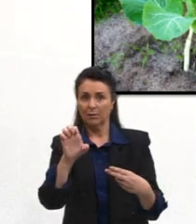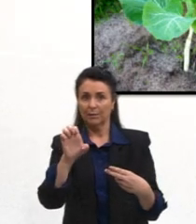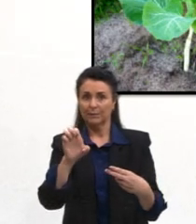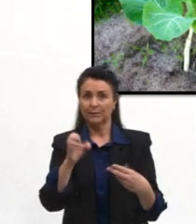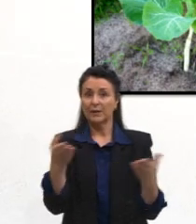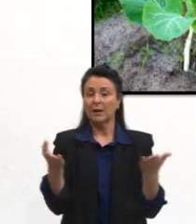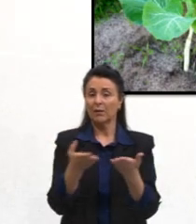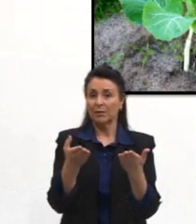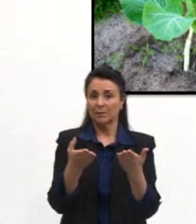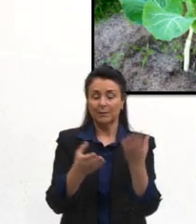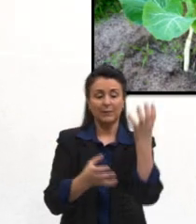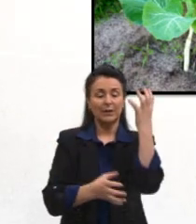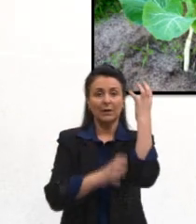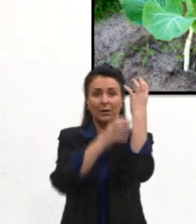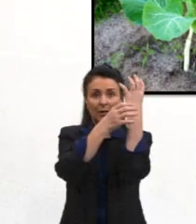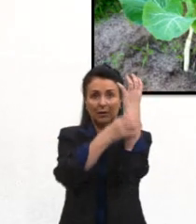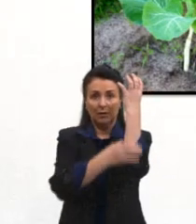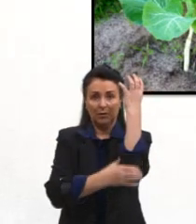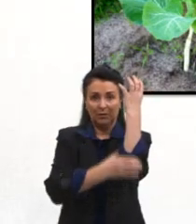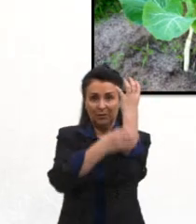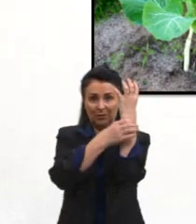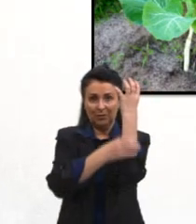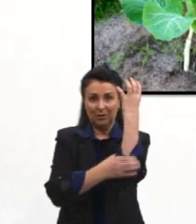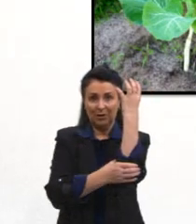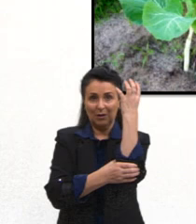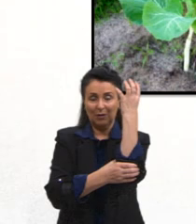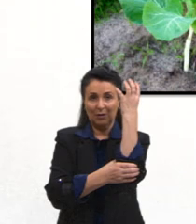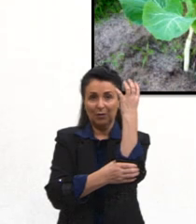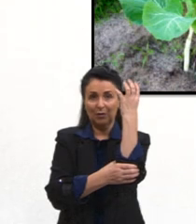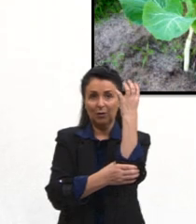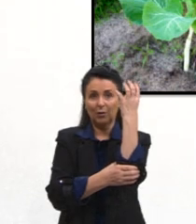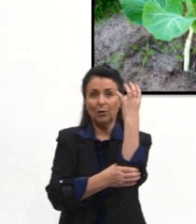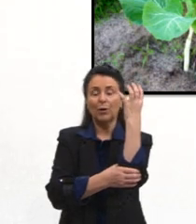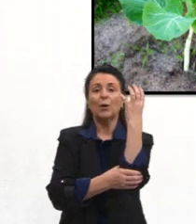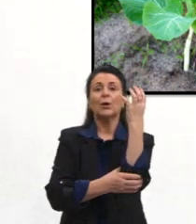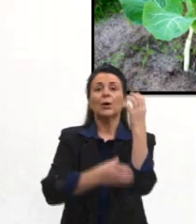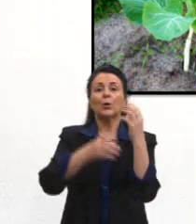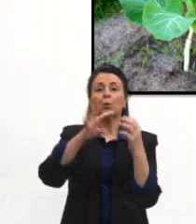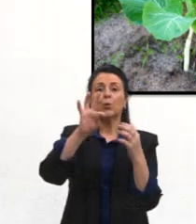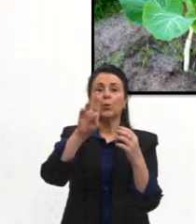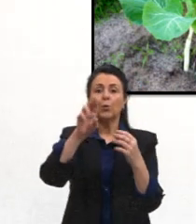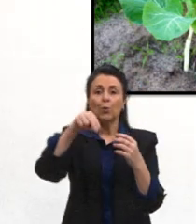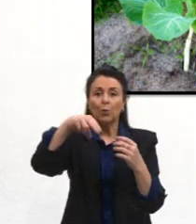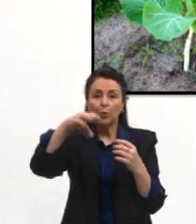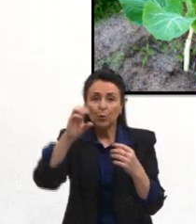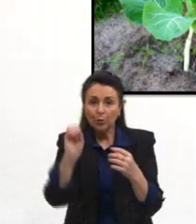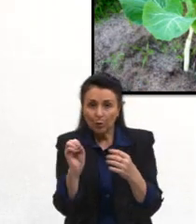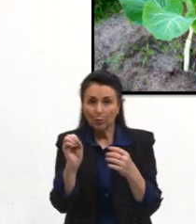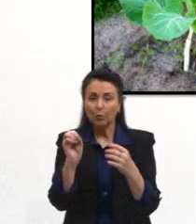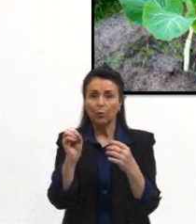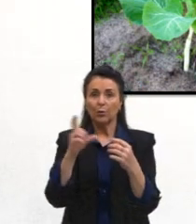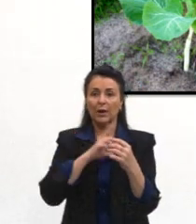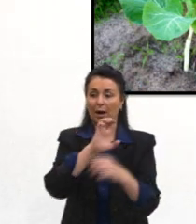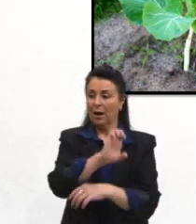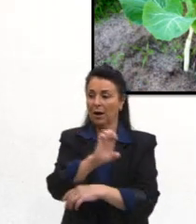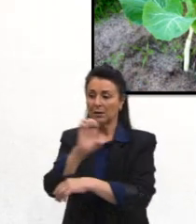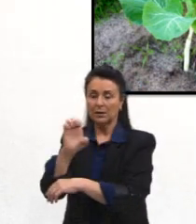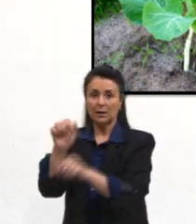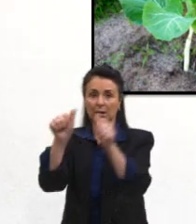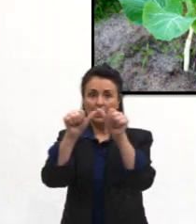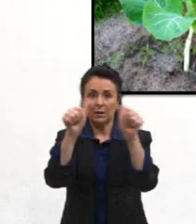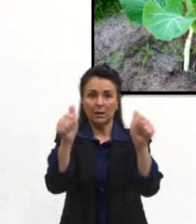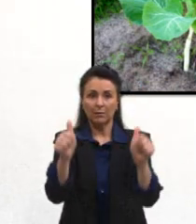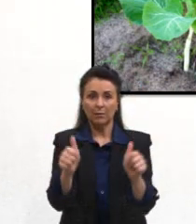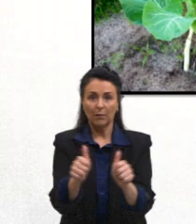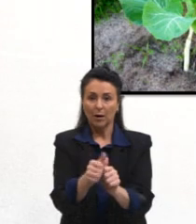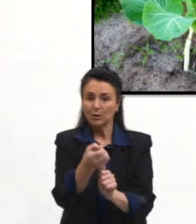Então, temos vários tipos de caule, tronco, ali na imagem à esquerda, que são a maioria